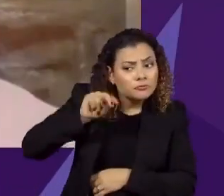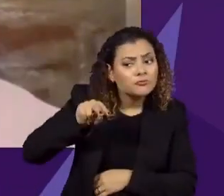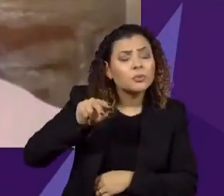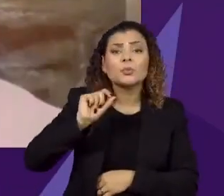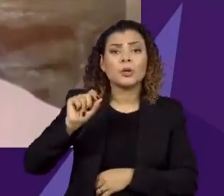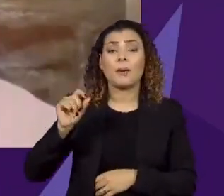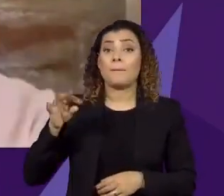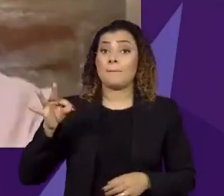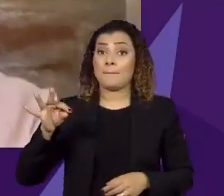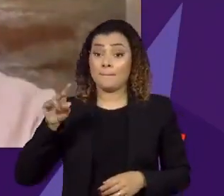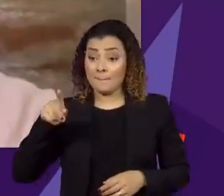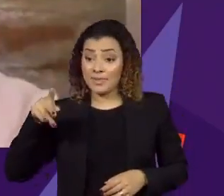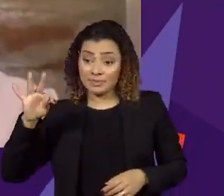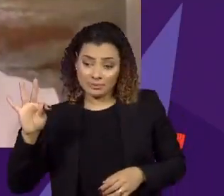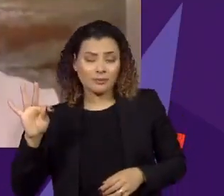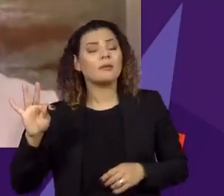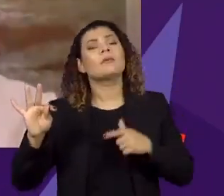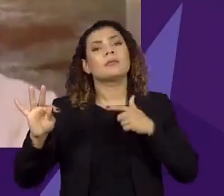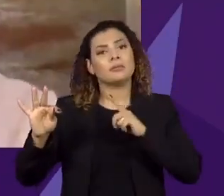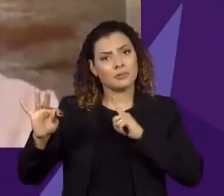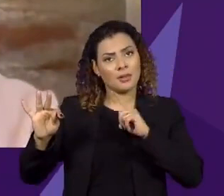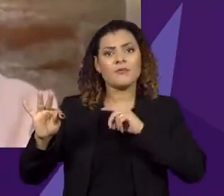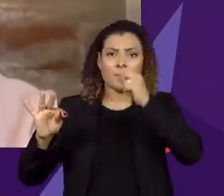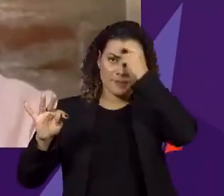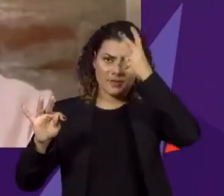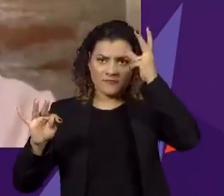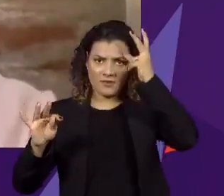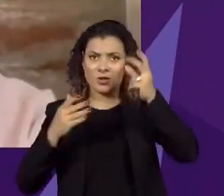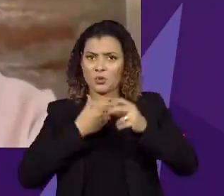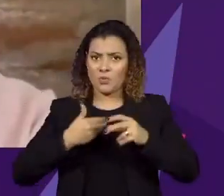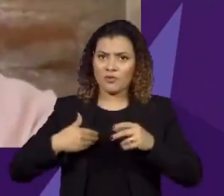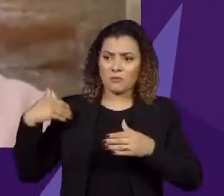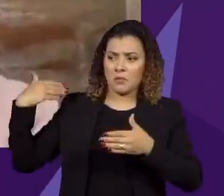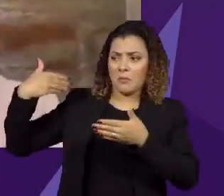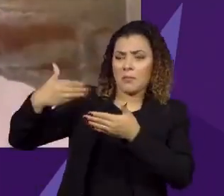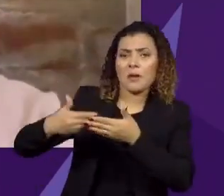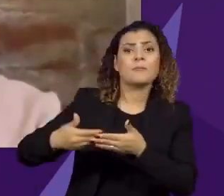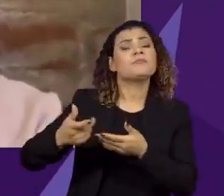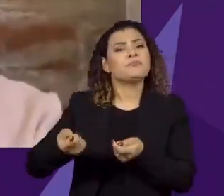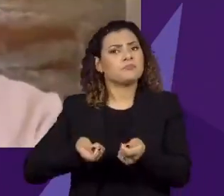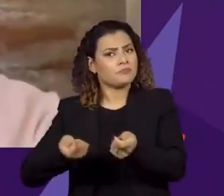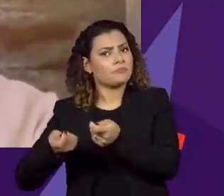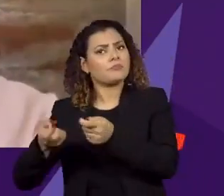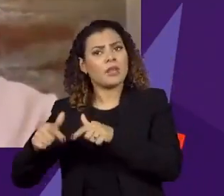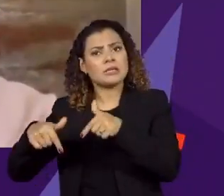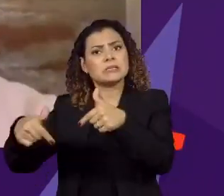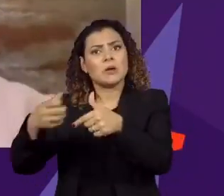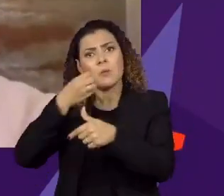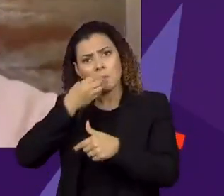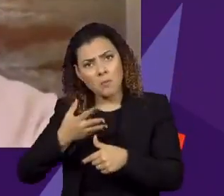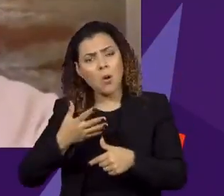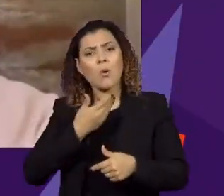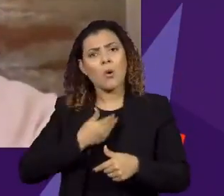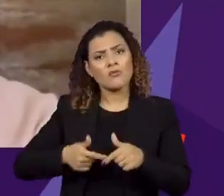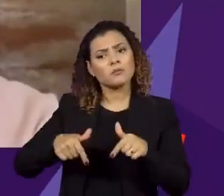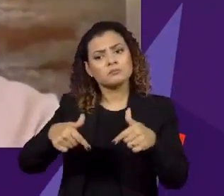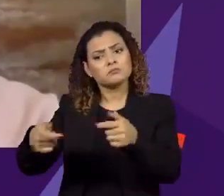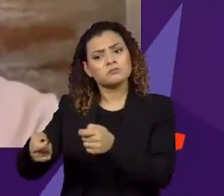o PT teve uma série de prefeituras e governos de Estado nos quais agiu muito bem, fez bons governos,